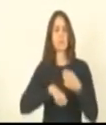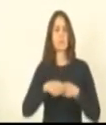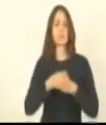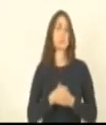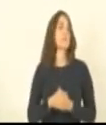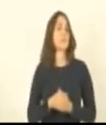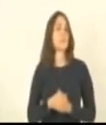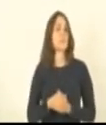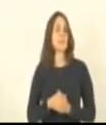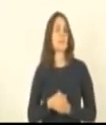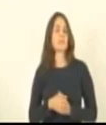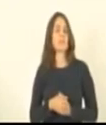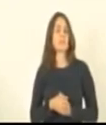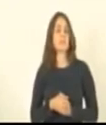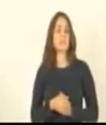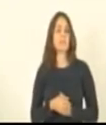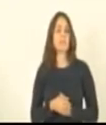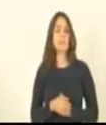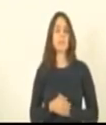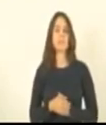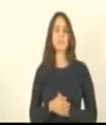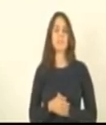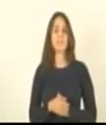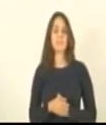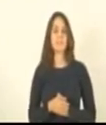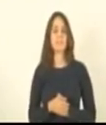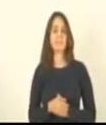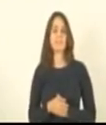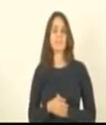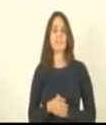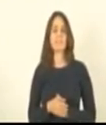caso específico como